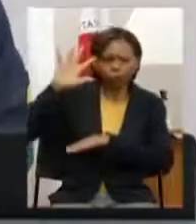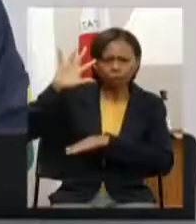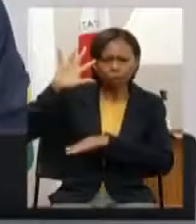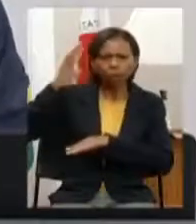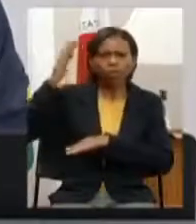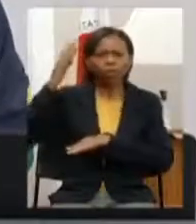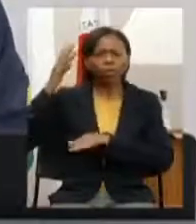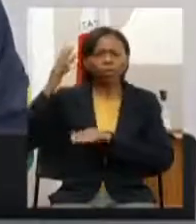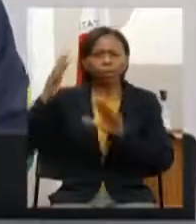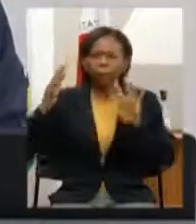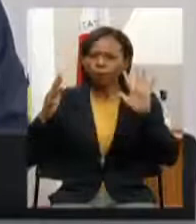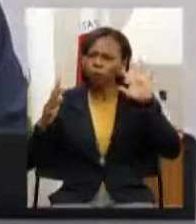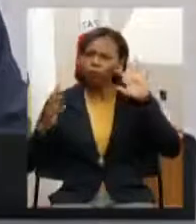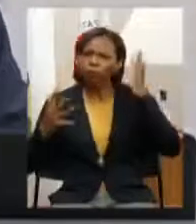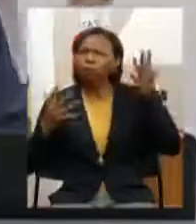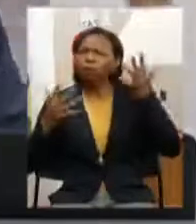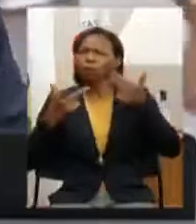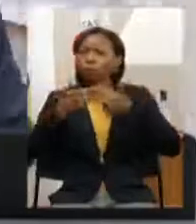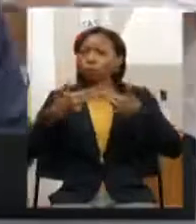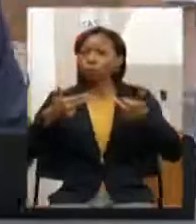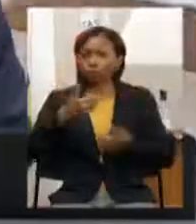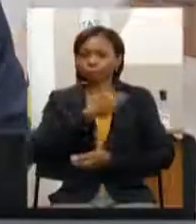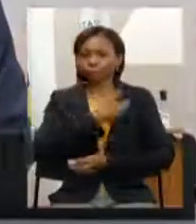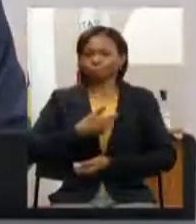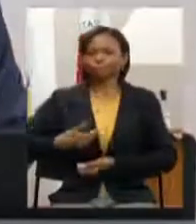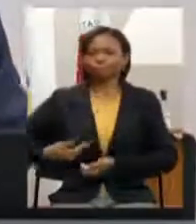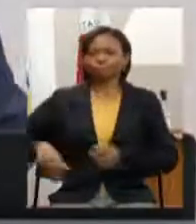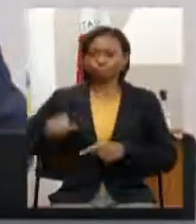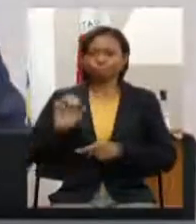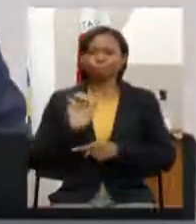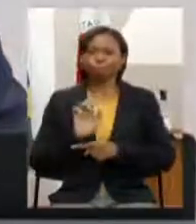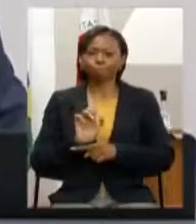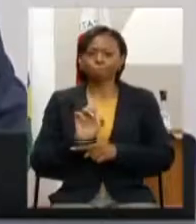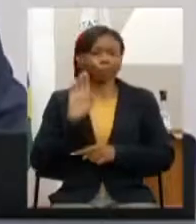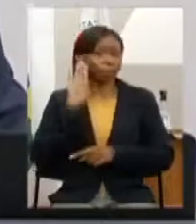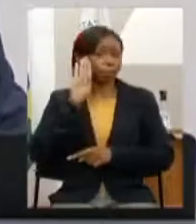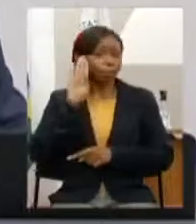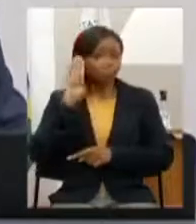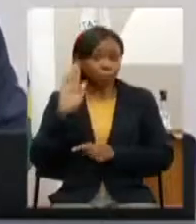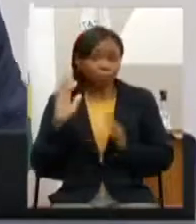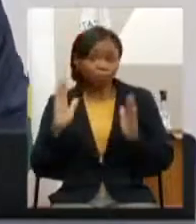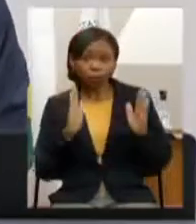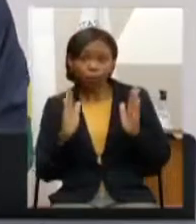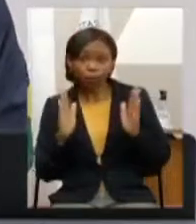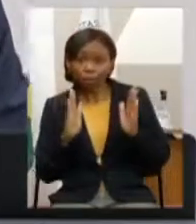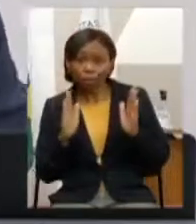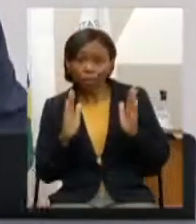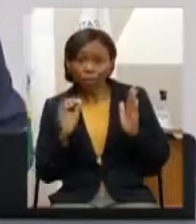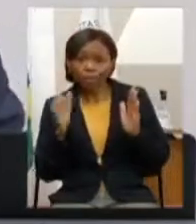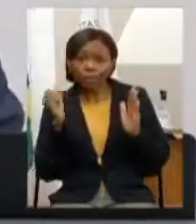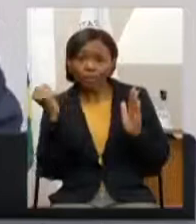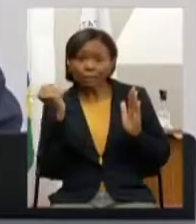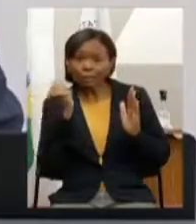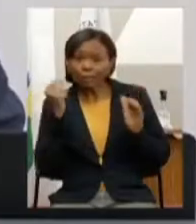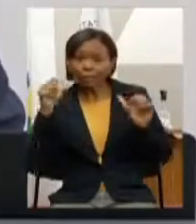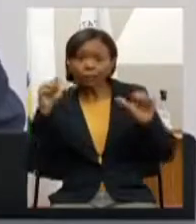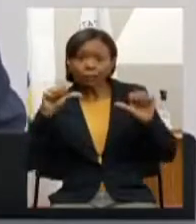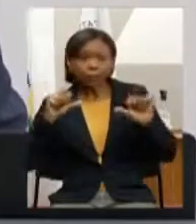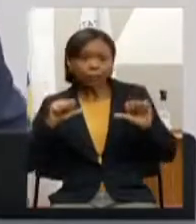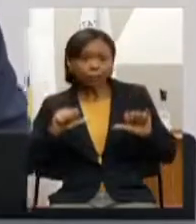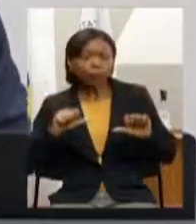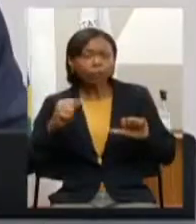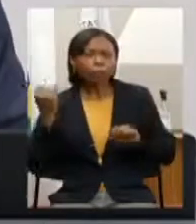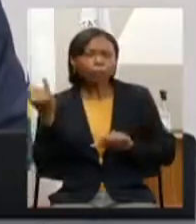das questões do estado principalmente quando estamos em crise aí é que é importante a participação popular